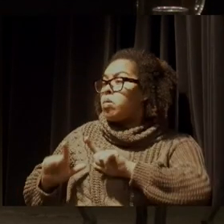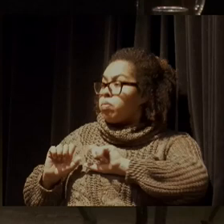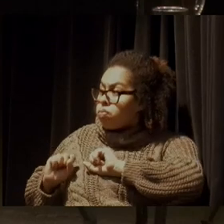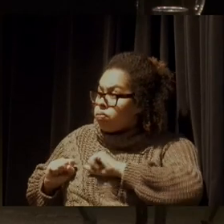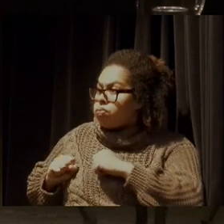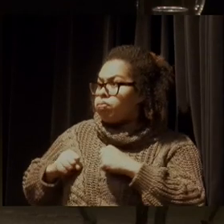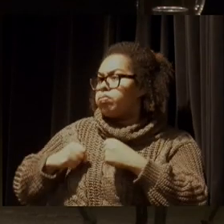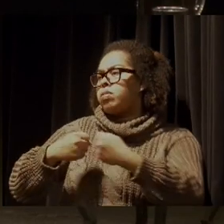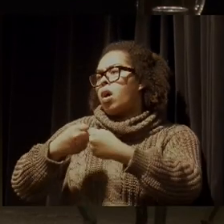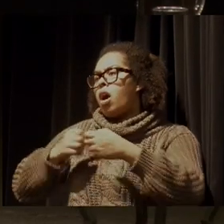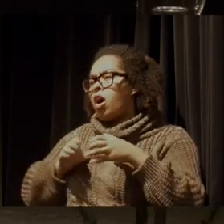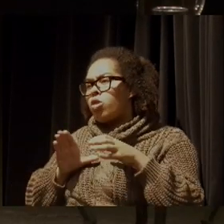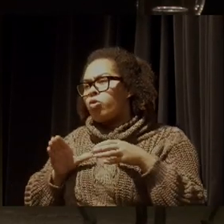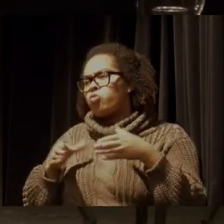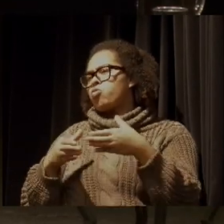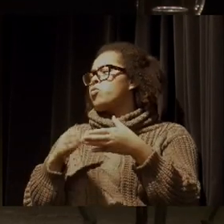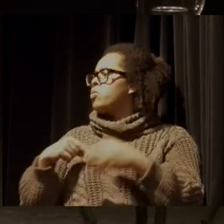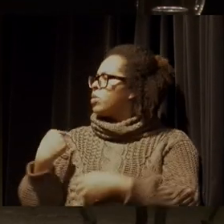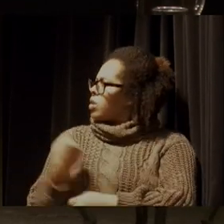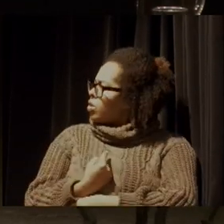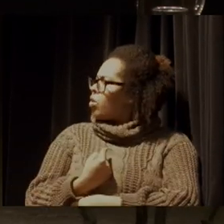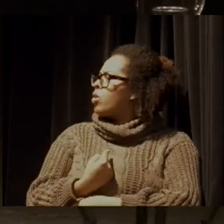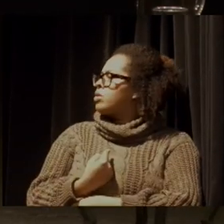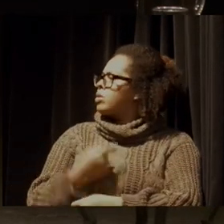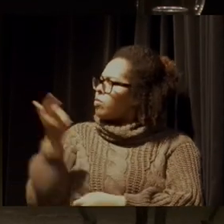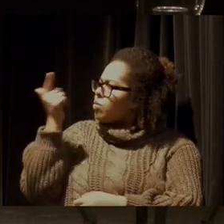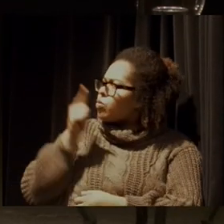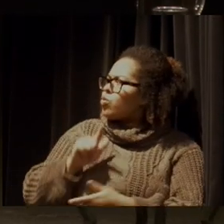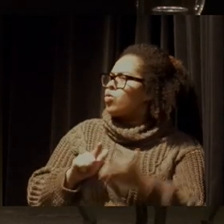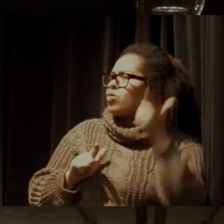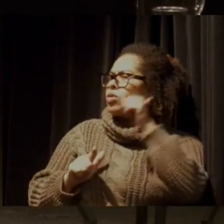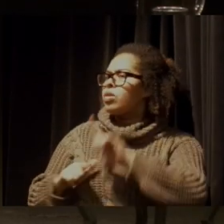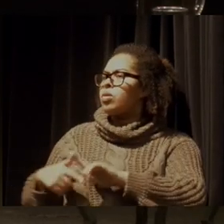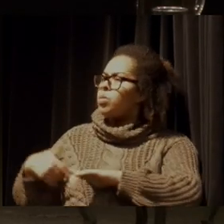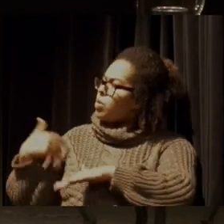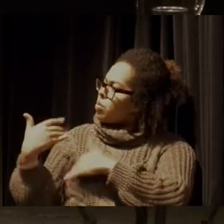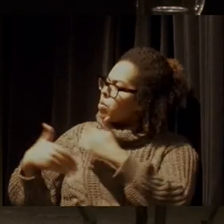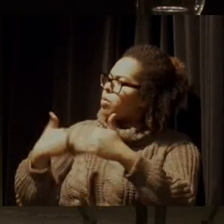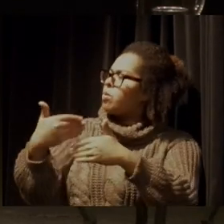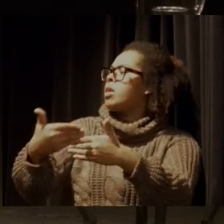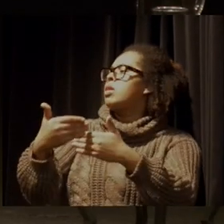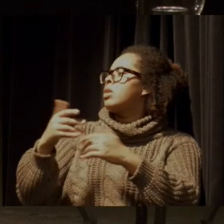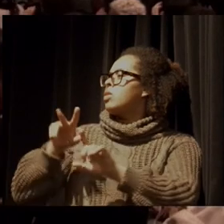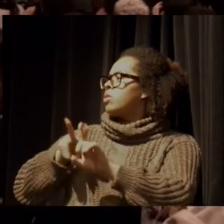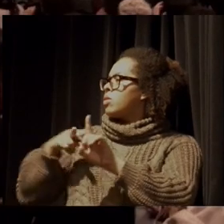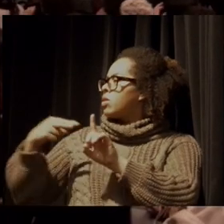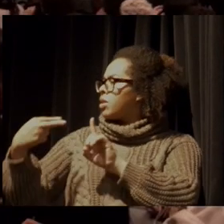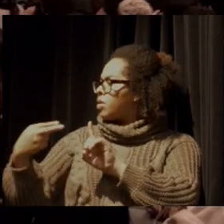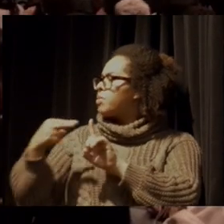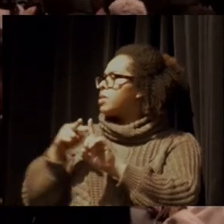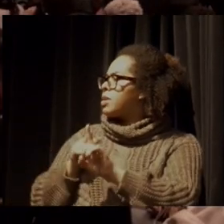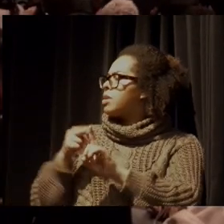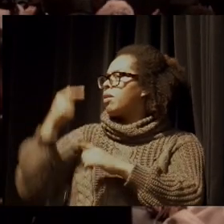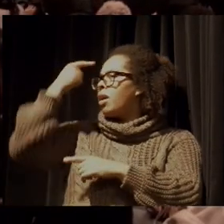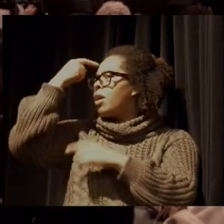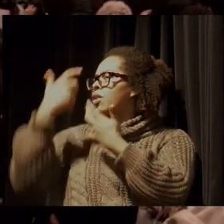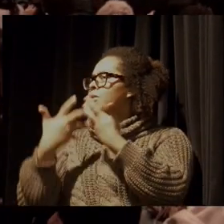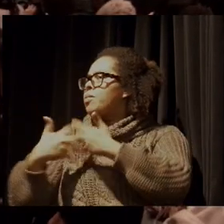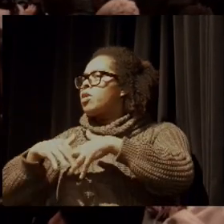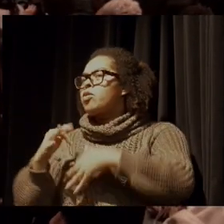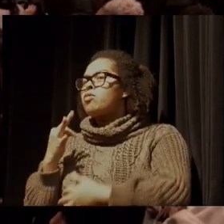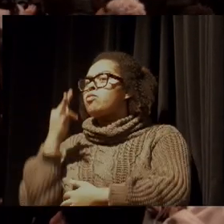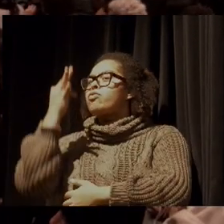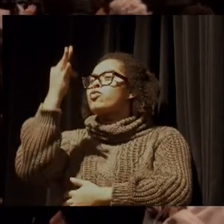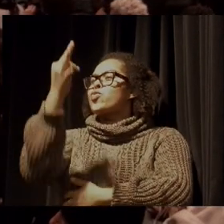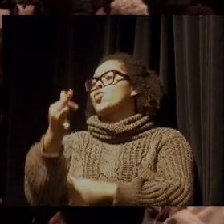em grupo, que é no coletivo que a gente vai conseguir avançar nessa perspectiva de pensar um futuro